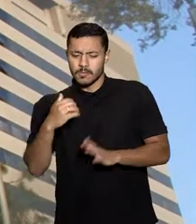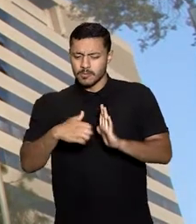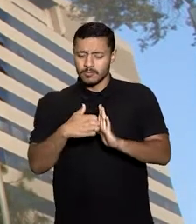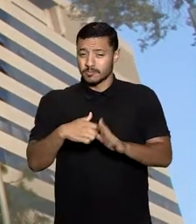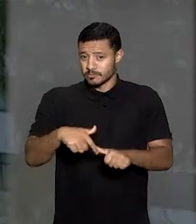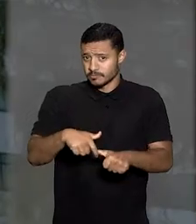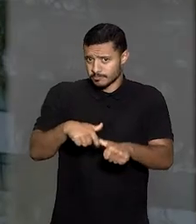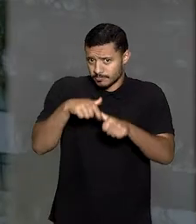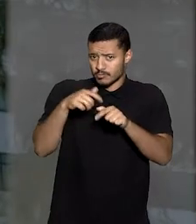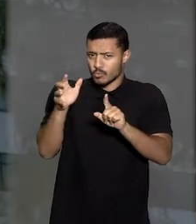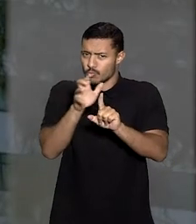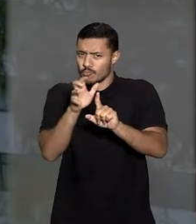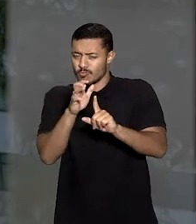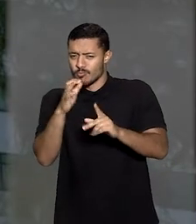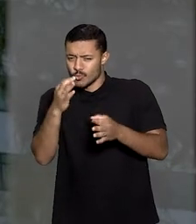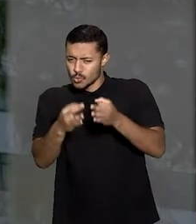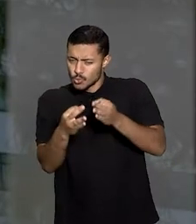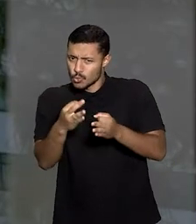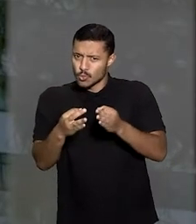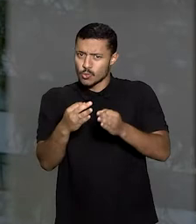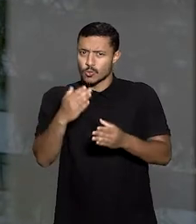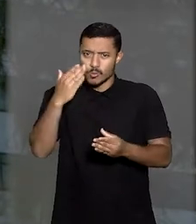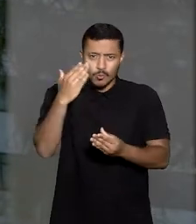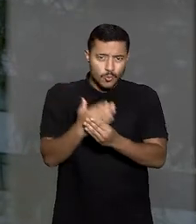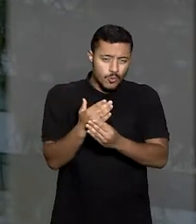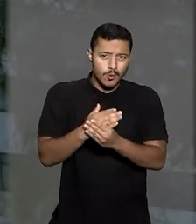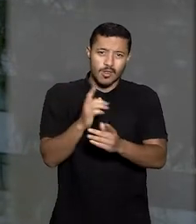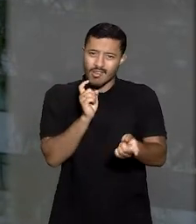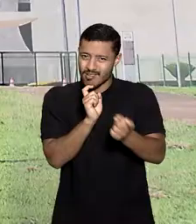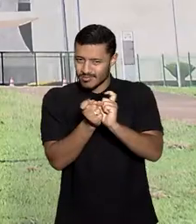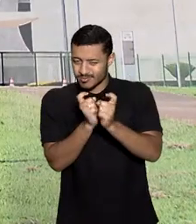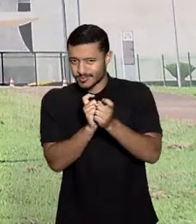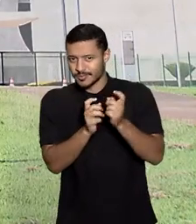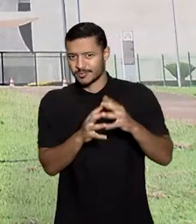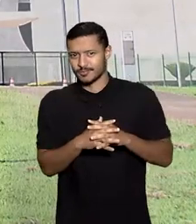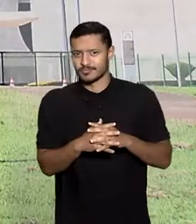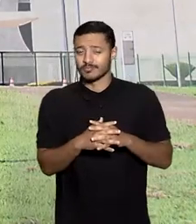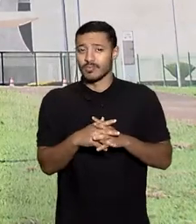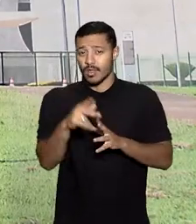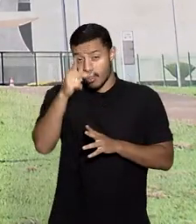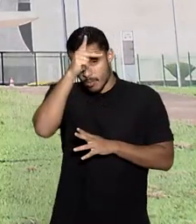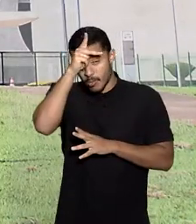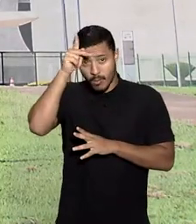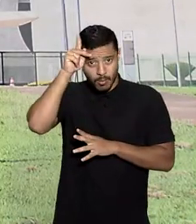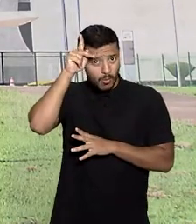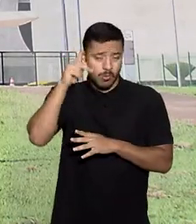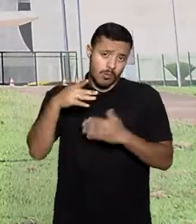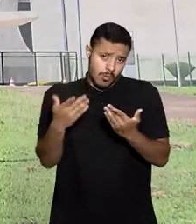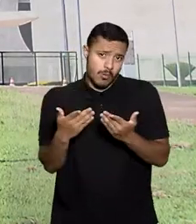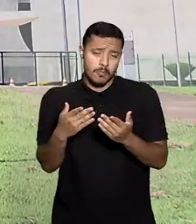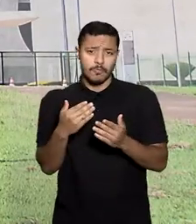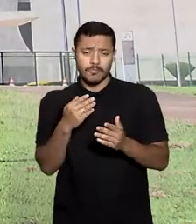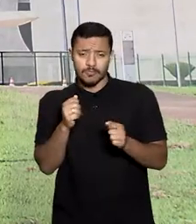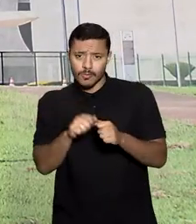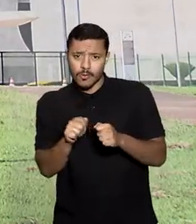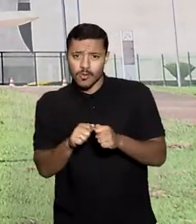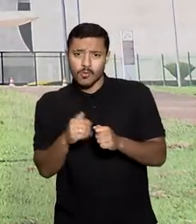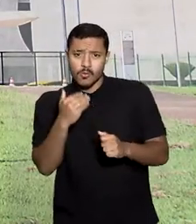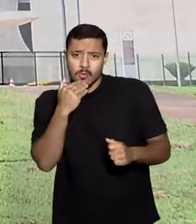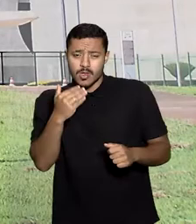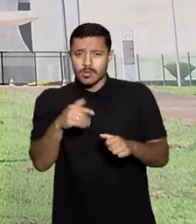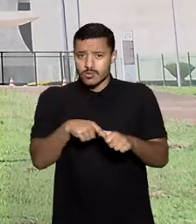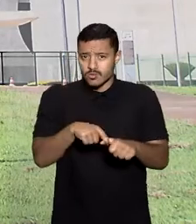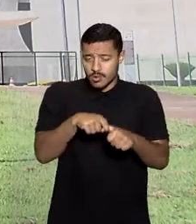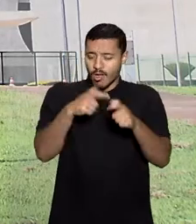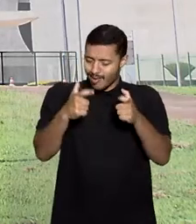efeitos jurídicos do processo administrativo de caducidade. A Prefeitura, então, dirigiu um pedido de suspensão